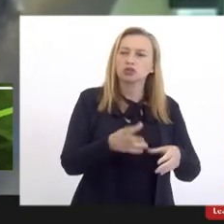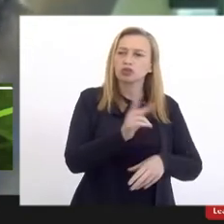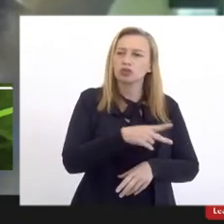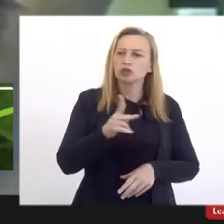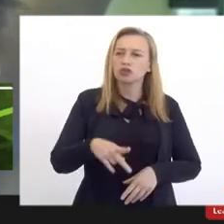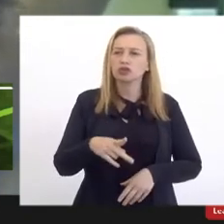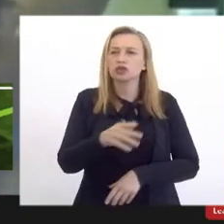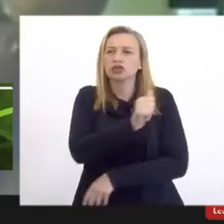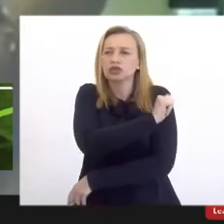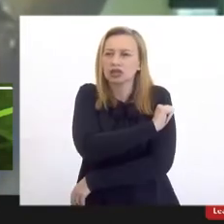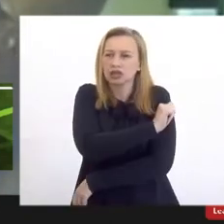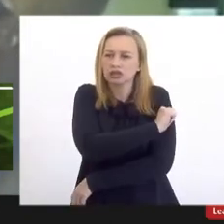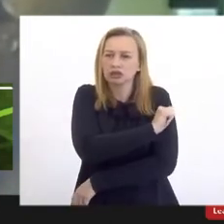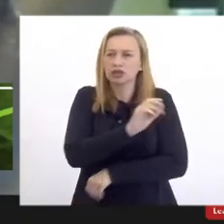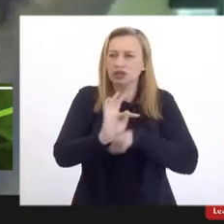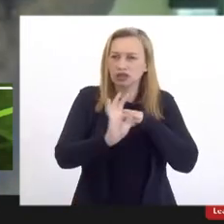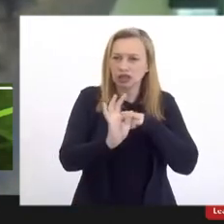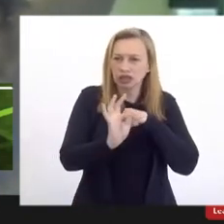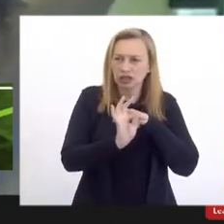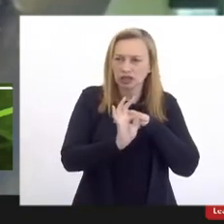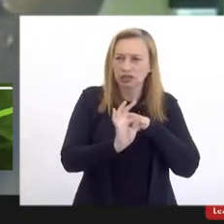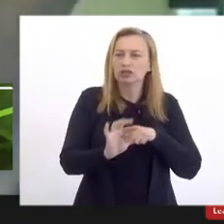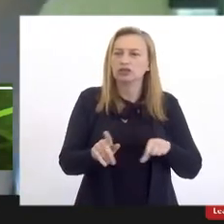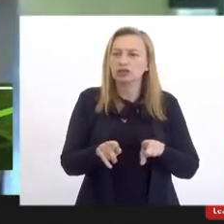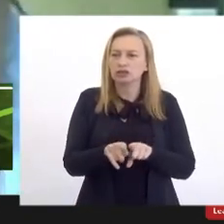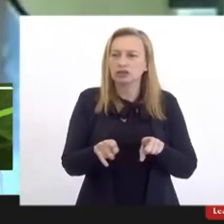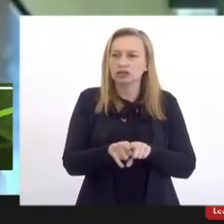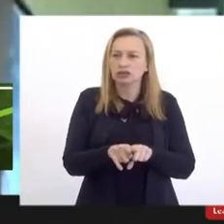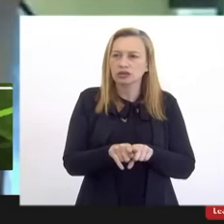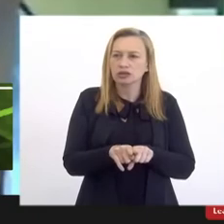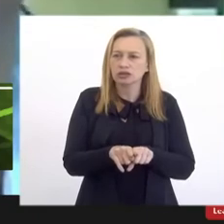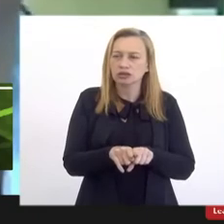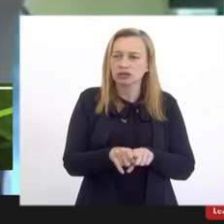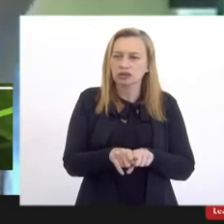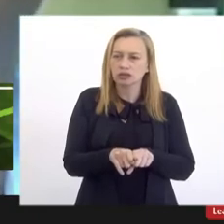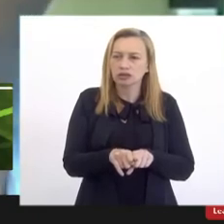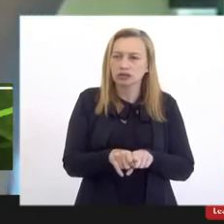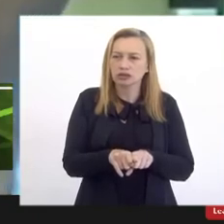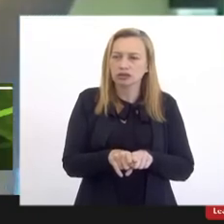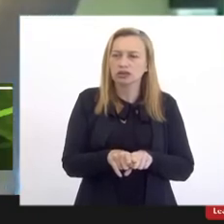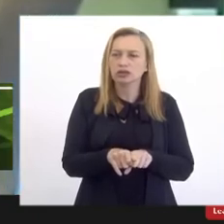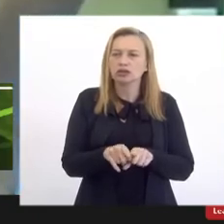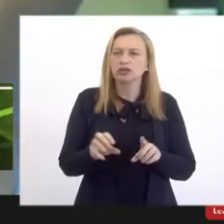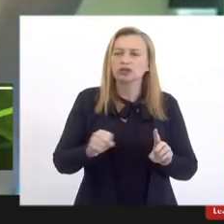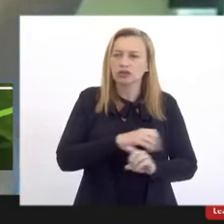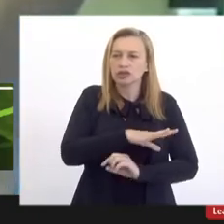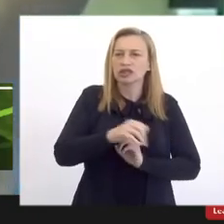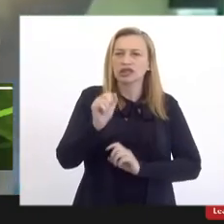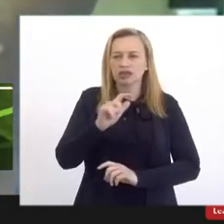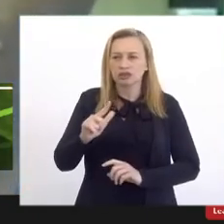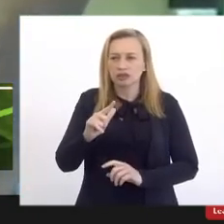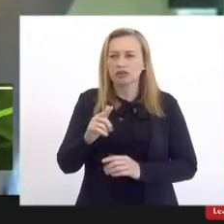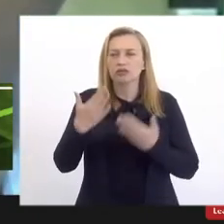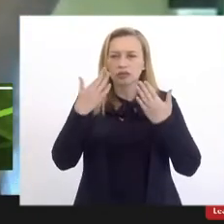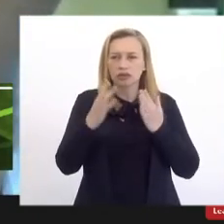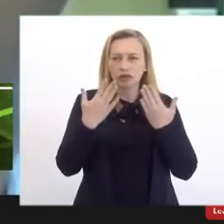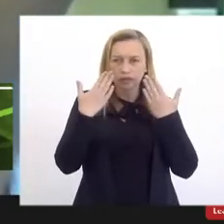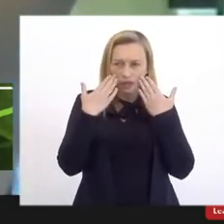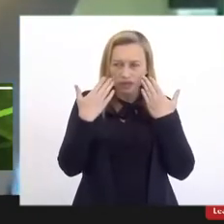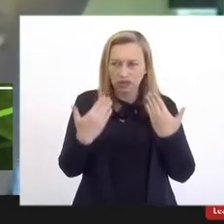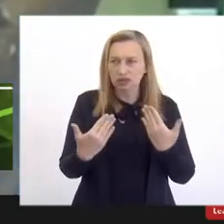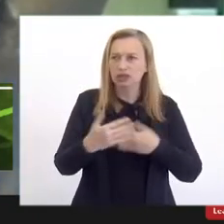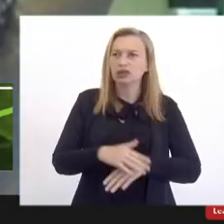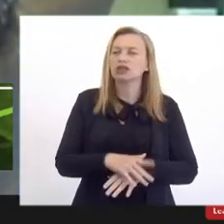discentes, destectos, assim como a sociedade civil aqui representada em